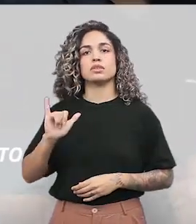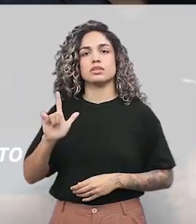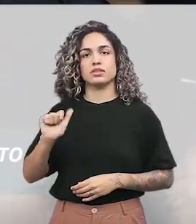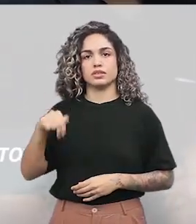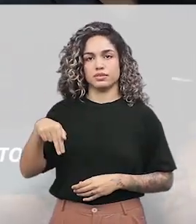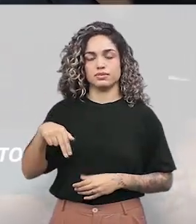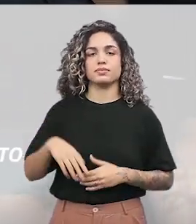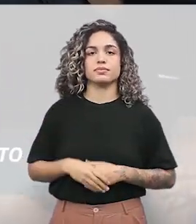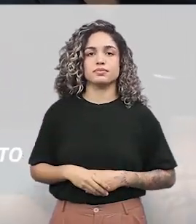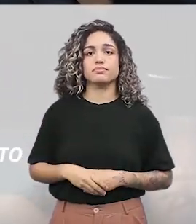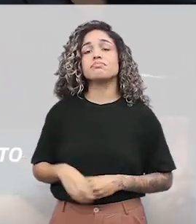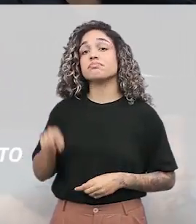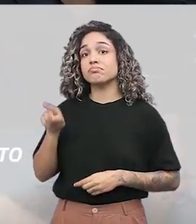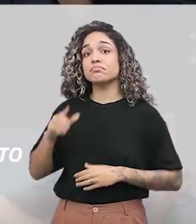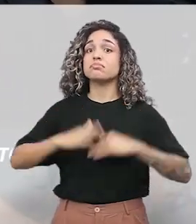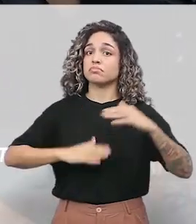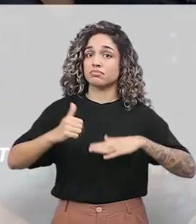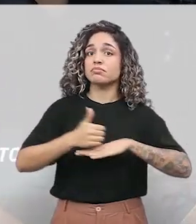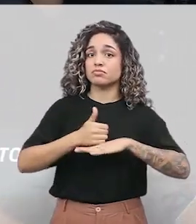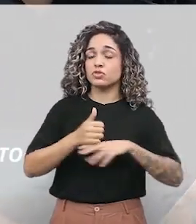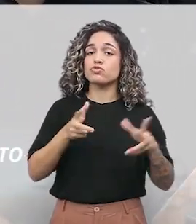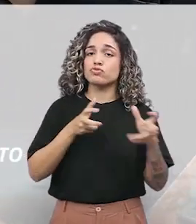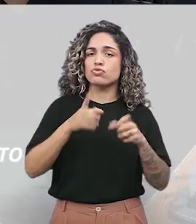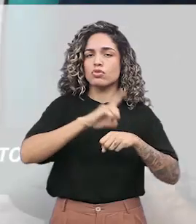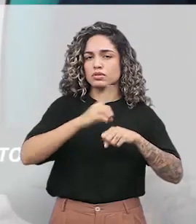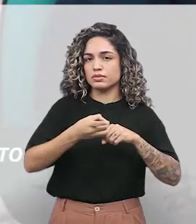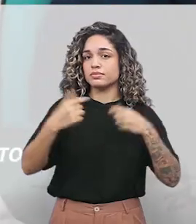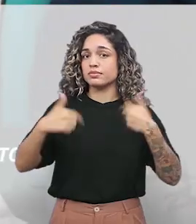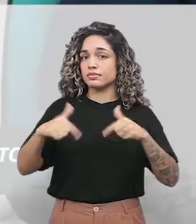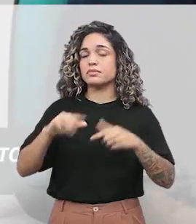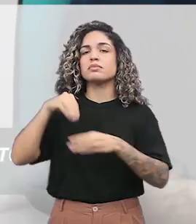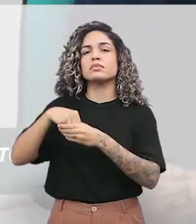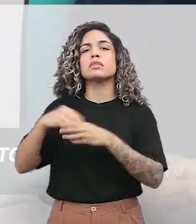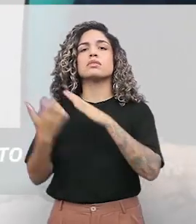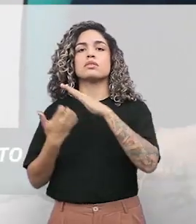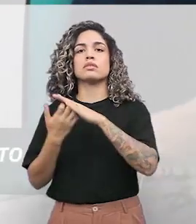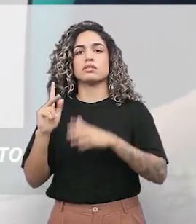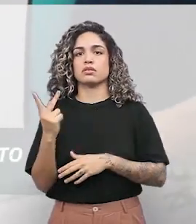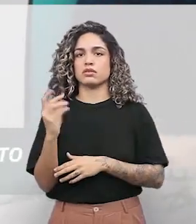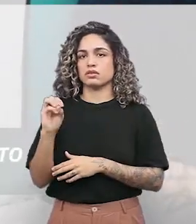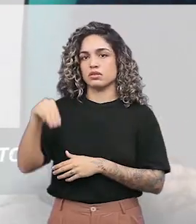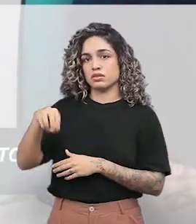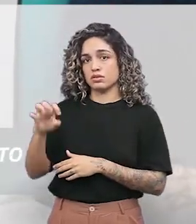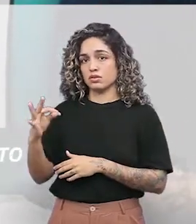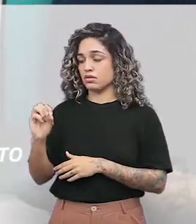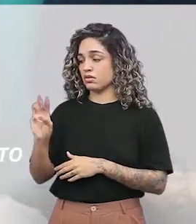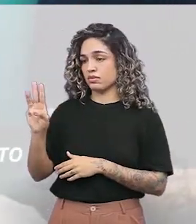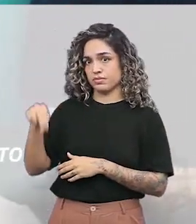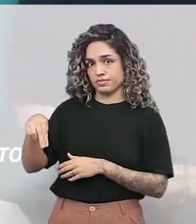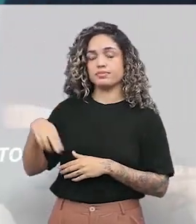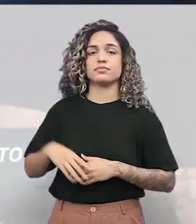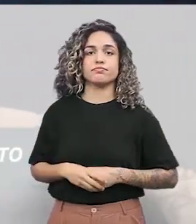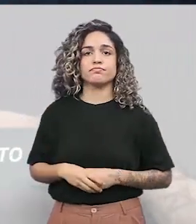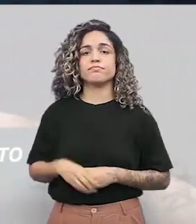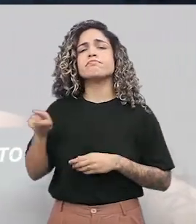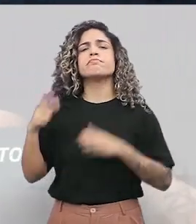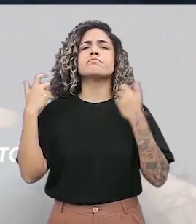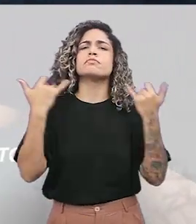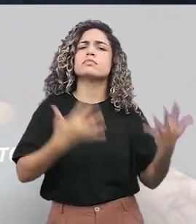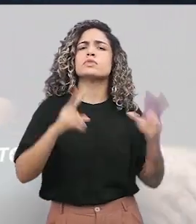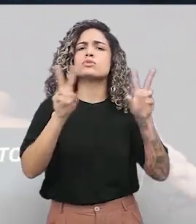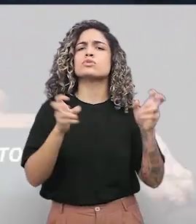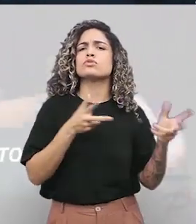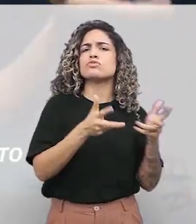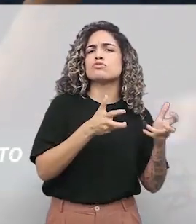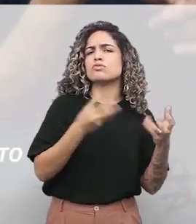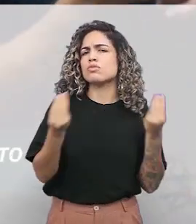Sadala, game designer da Romital Studios, explicou que na construção do jogo Mosquitomania, a equipe buscou